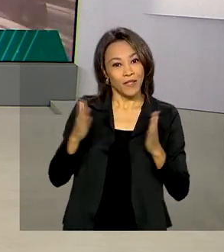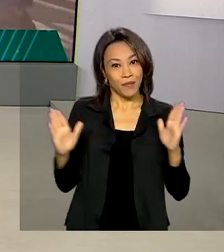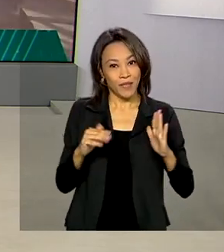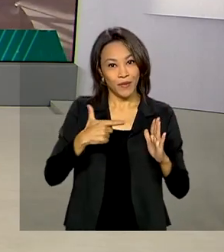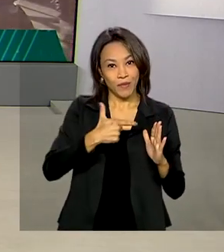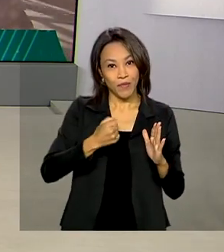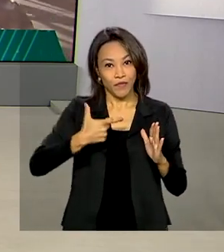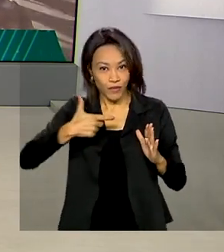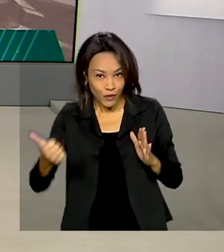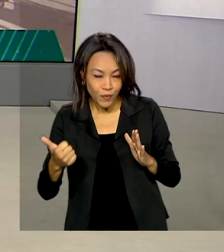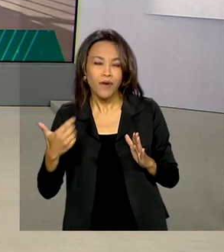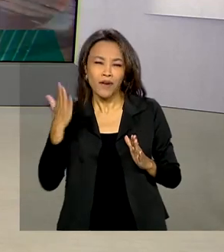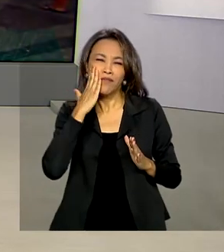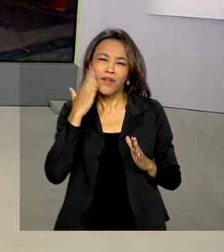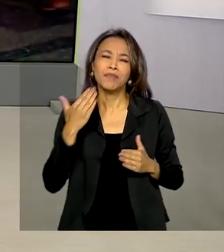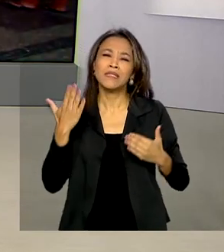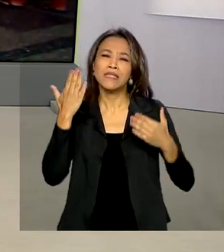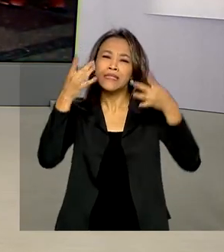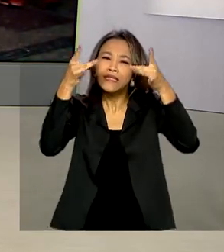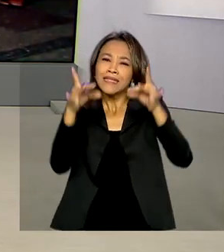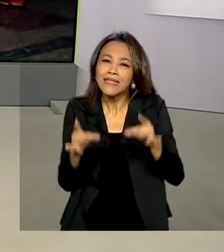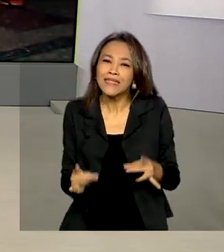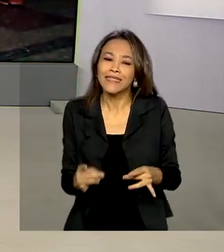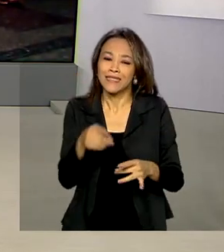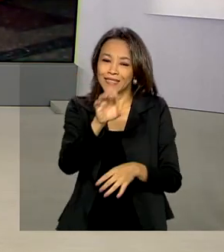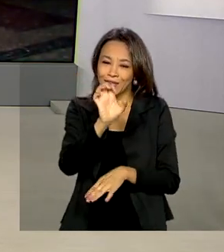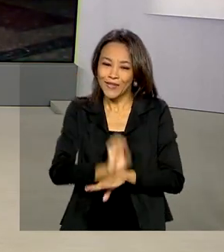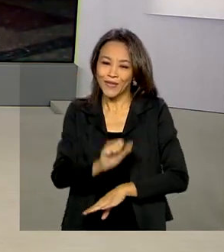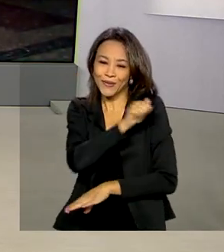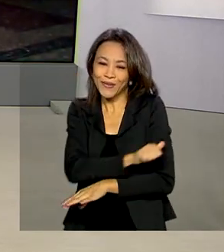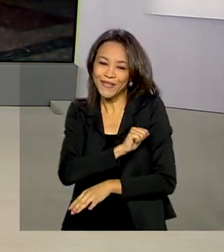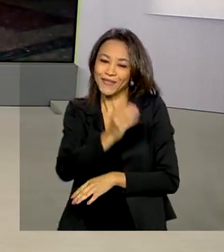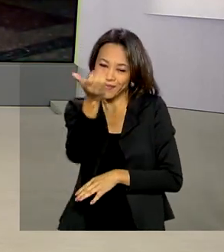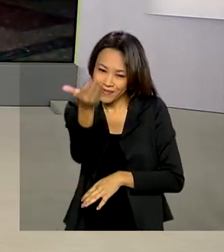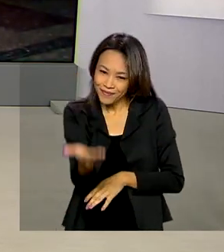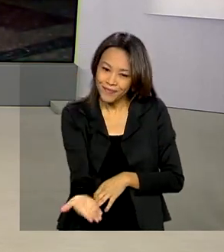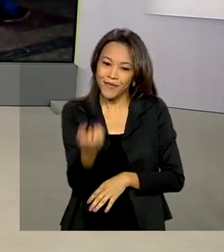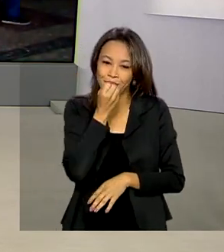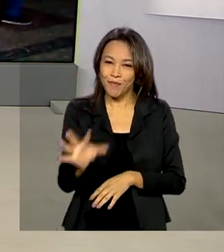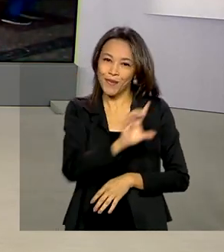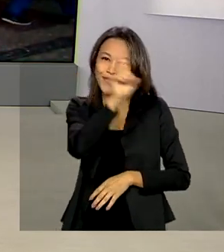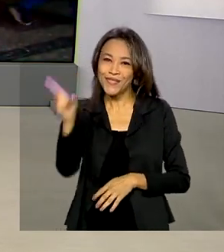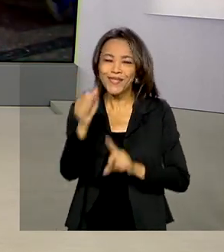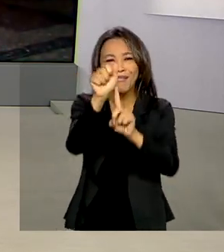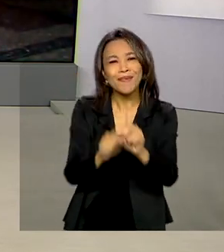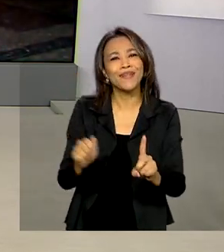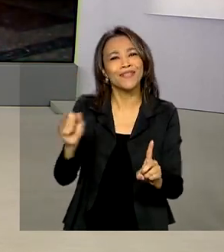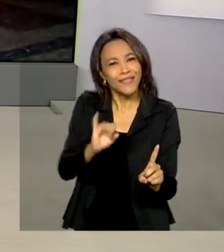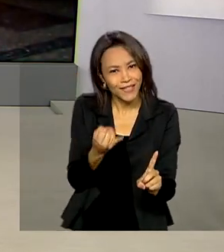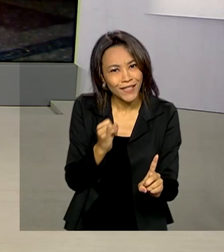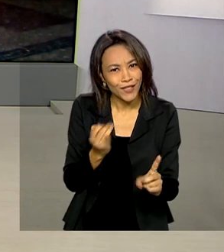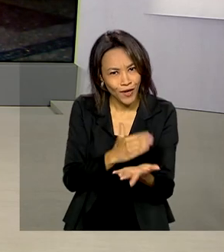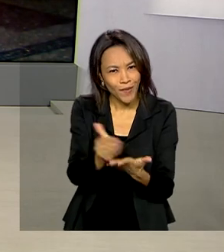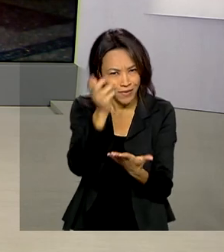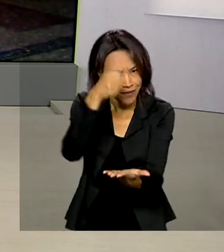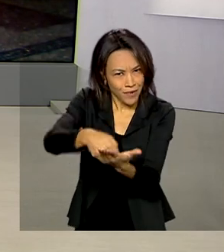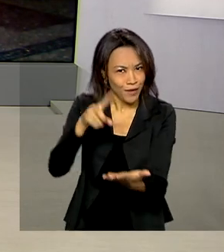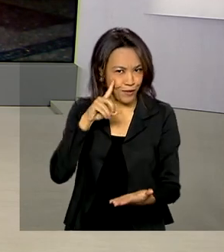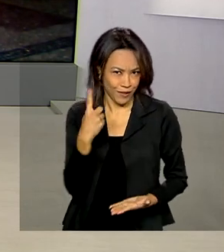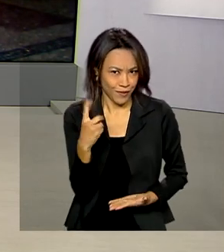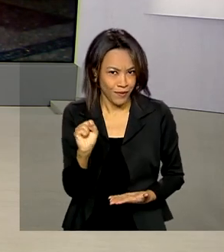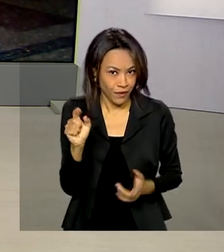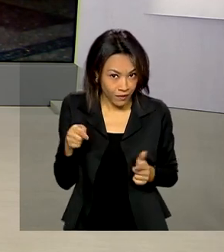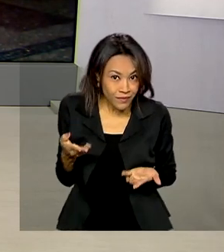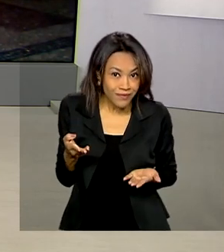Vamos ao Rio de Janeiro saber os detalhes ao vivo com a Alessandra Lago. Alessandra, bom dia para você. Neste mês de janeiro, o benefício começa a ser pago no dia 18,